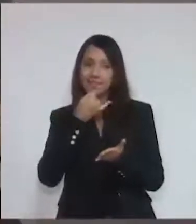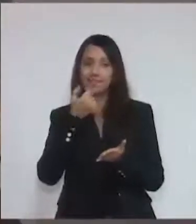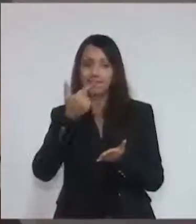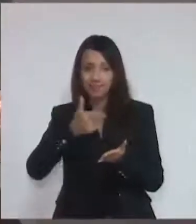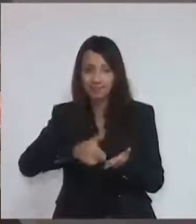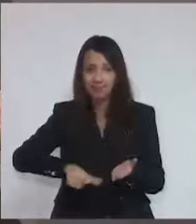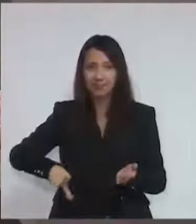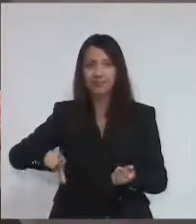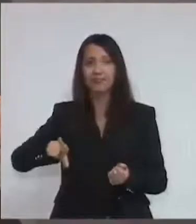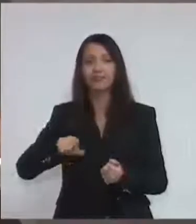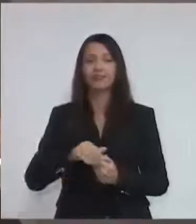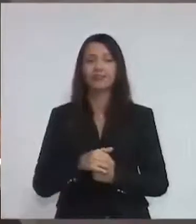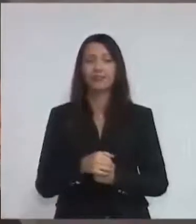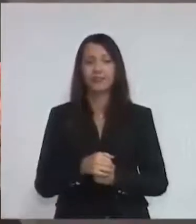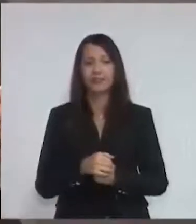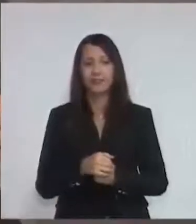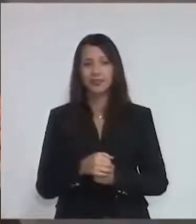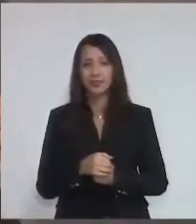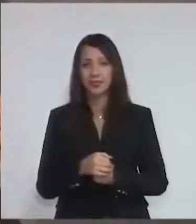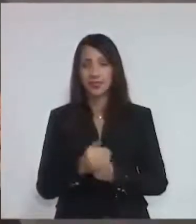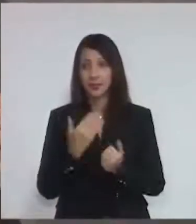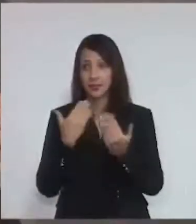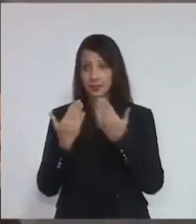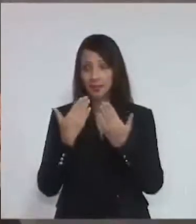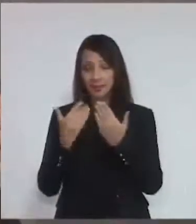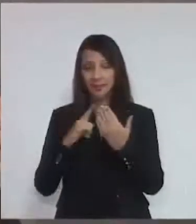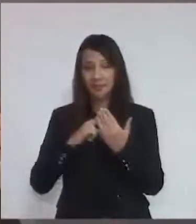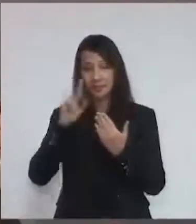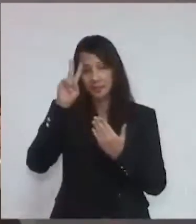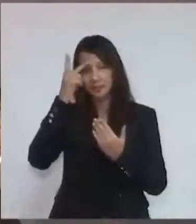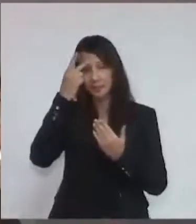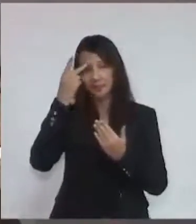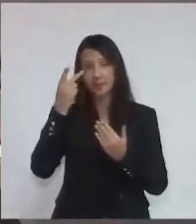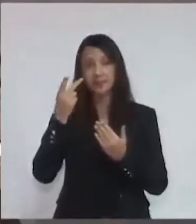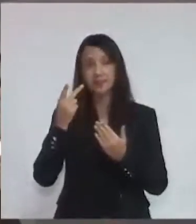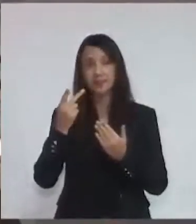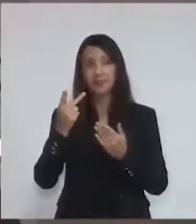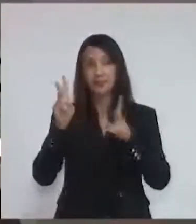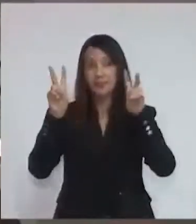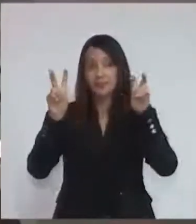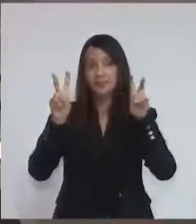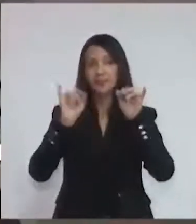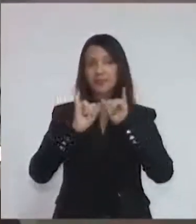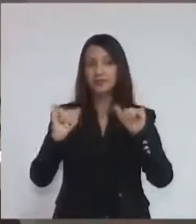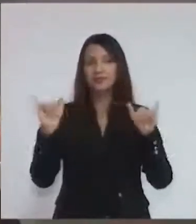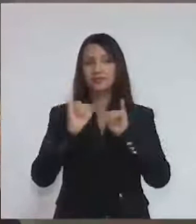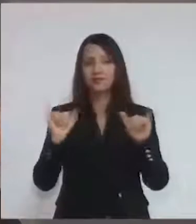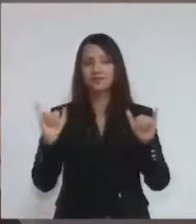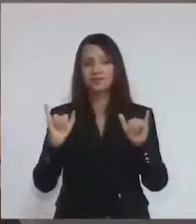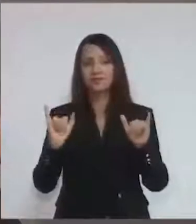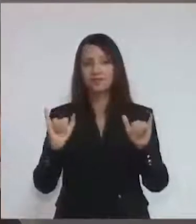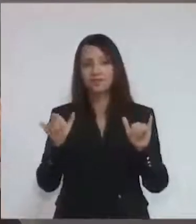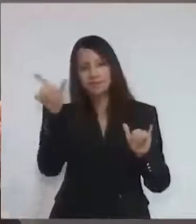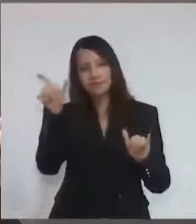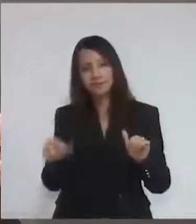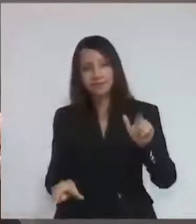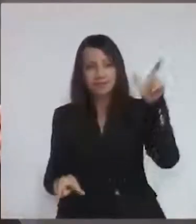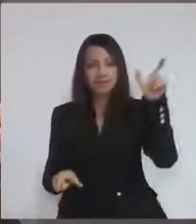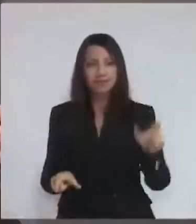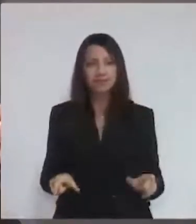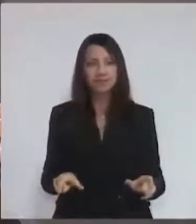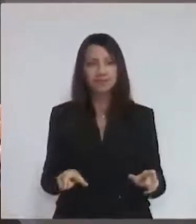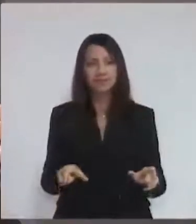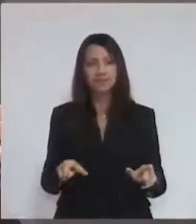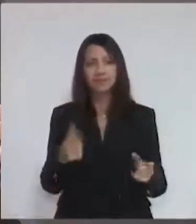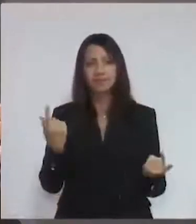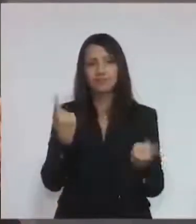uma vez, ficamos sabendo de mudança através da mídia, através de pessoas da